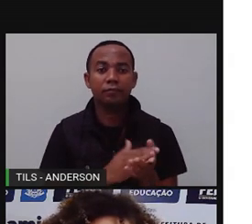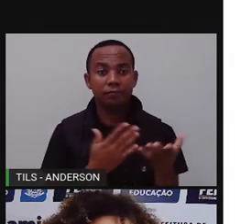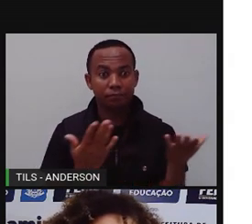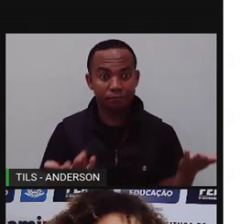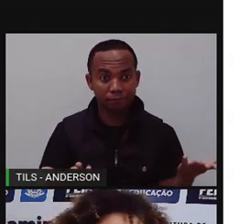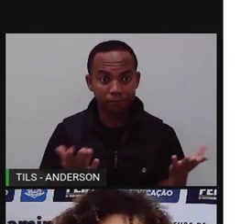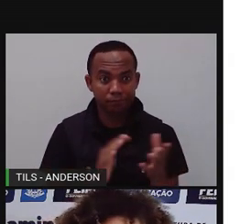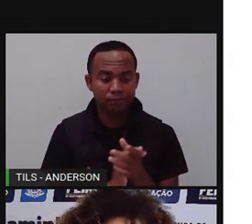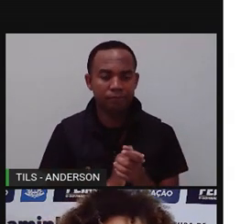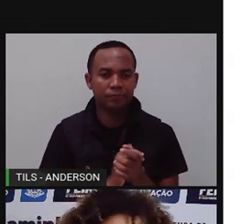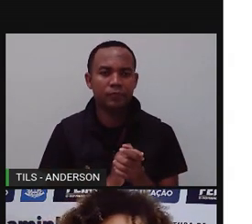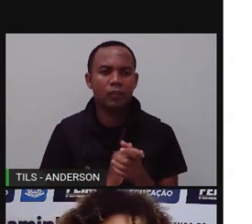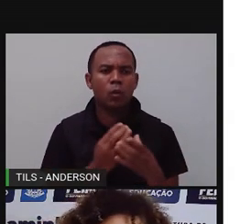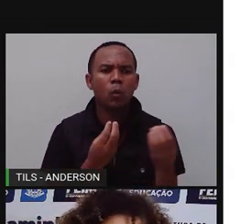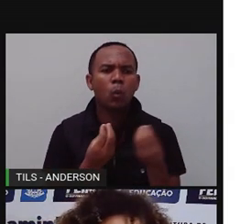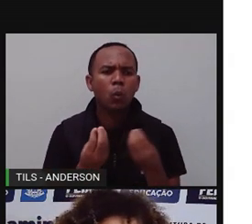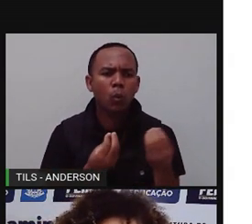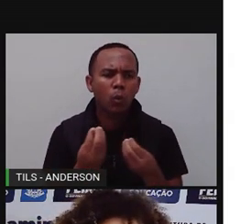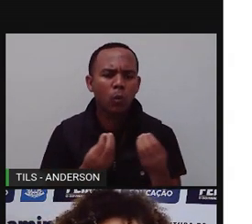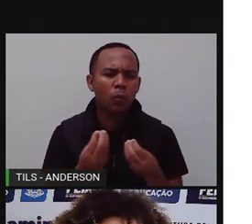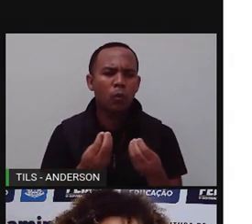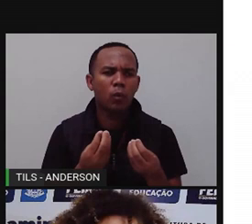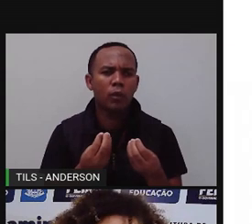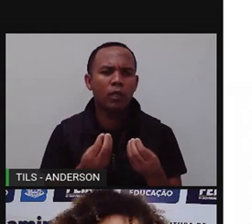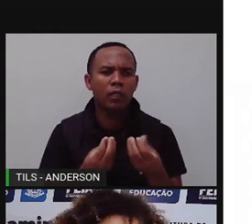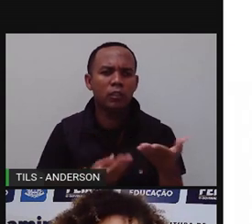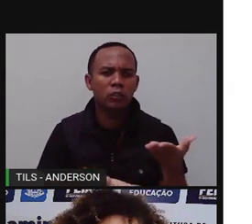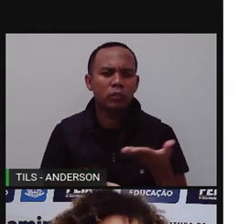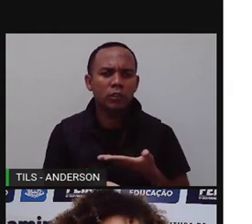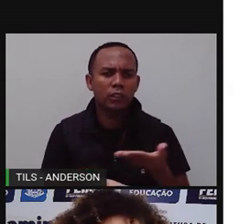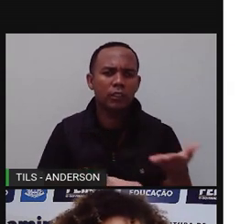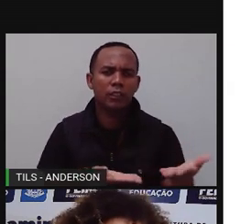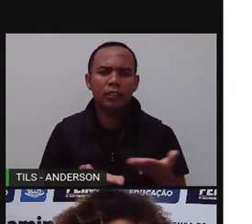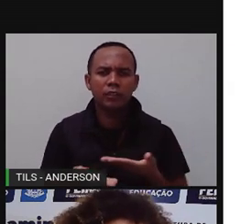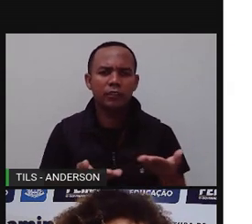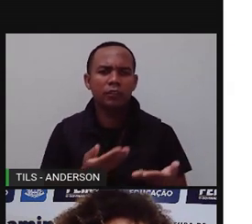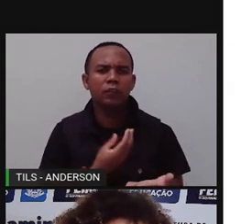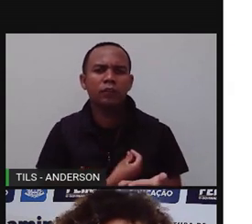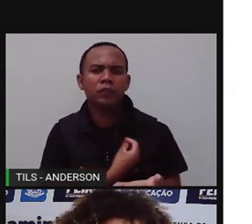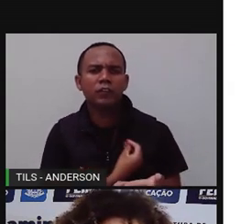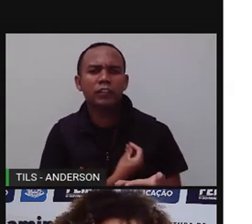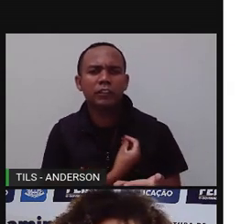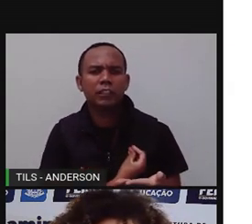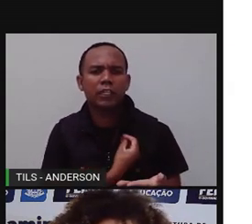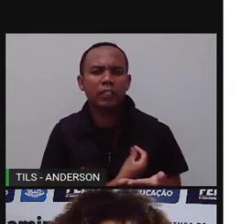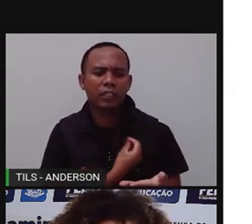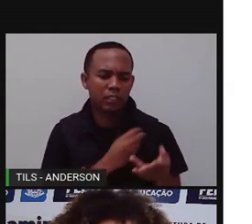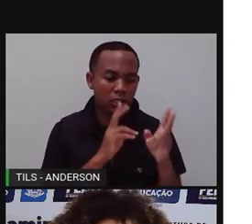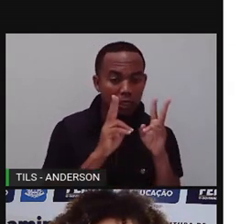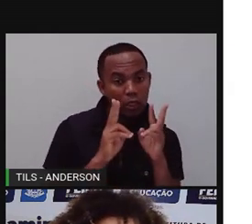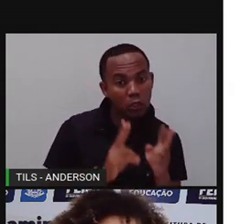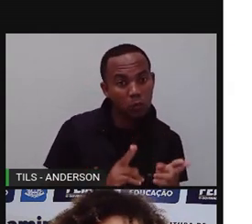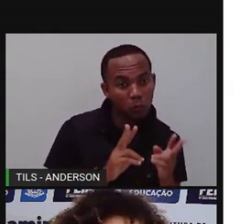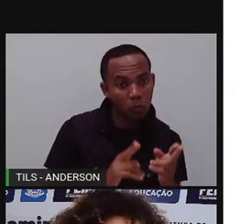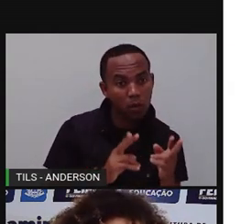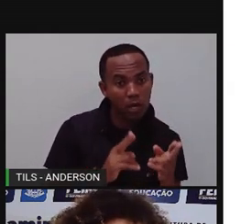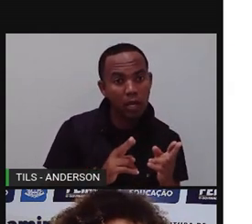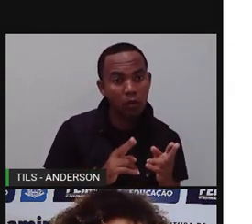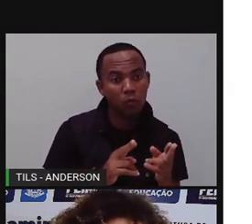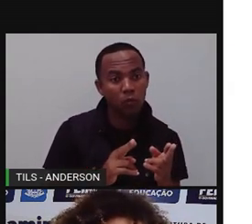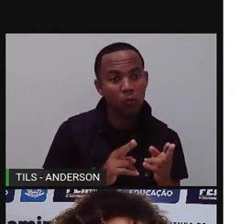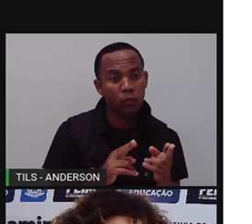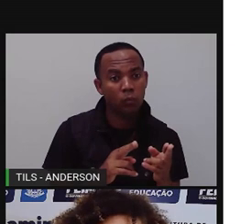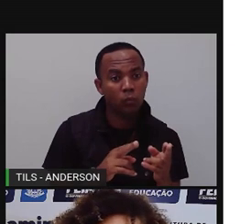Bom, essas relações entre os seres vivos podem ser entre indivíduos da mesma espécie, como dois